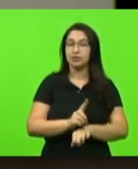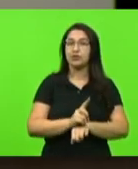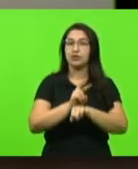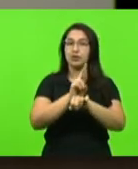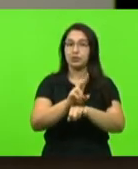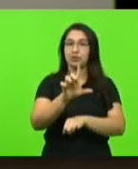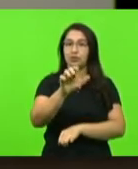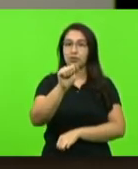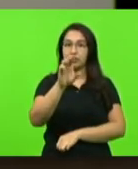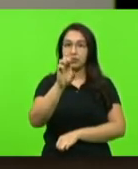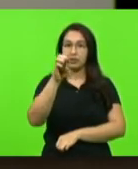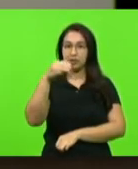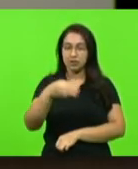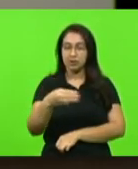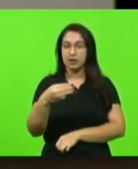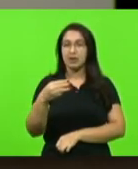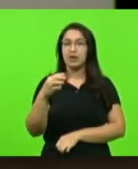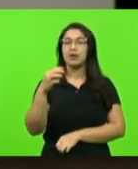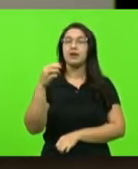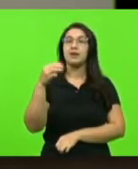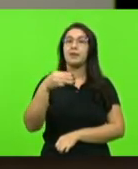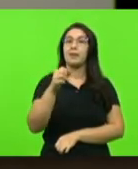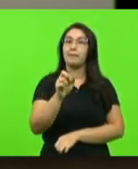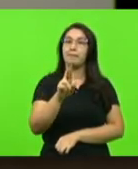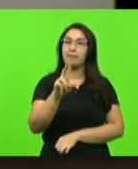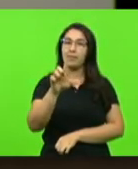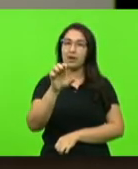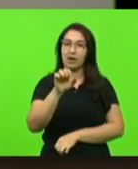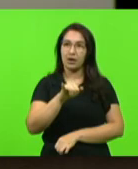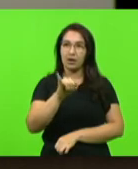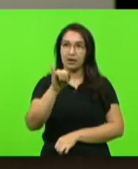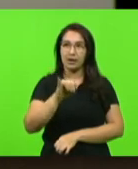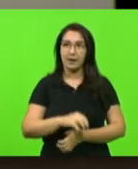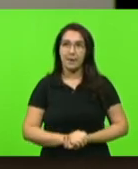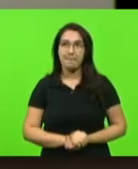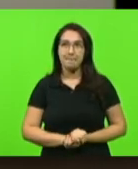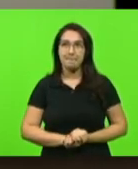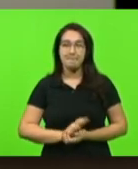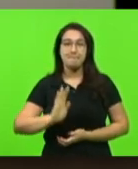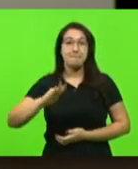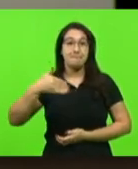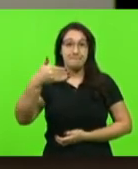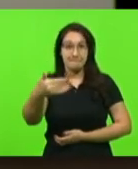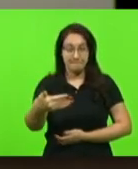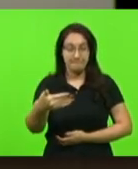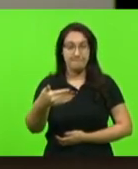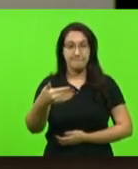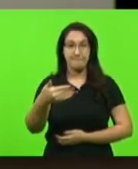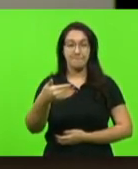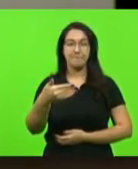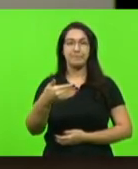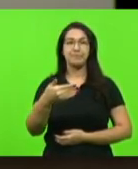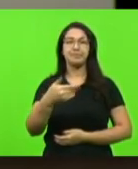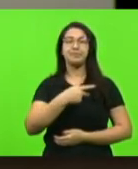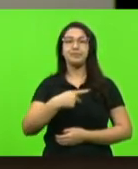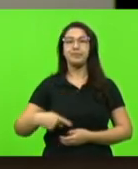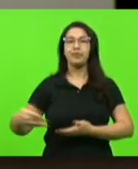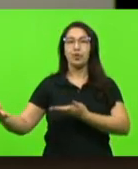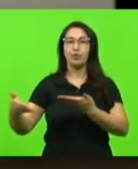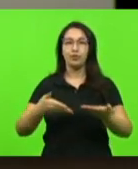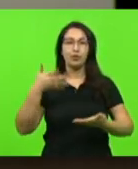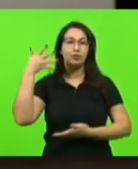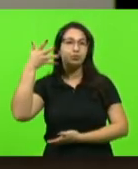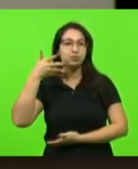Marley Picler de Biasi dos Anjos. Na sequência, o senhor presidente convidou para fazer uso da palavra o